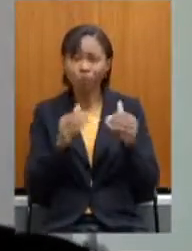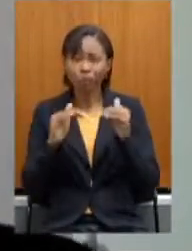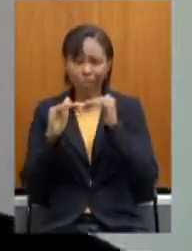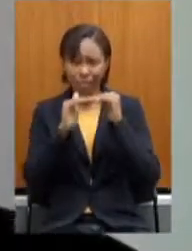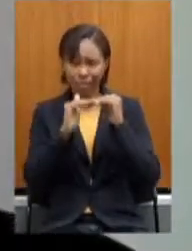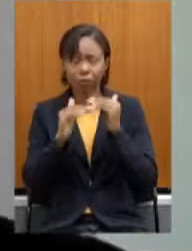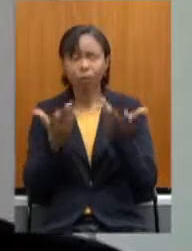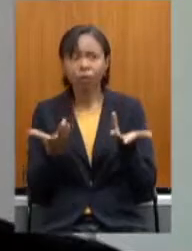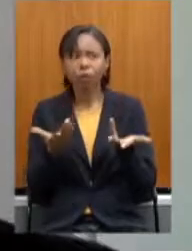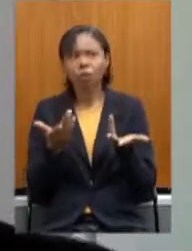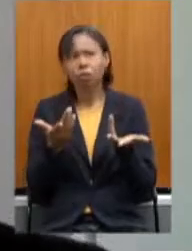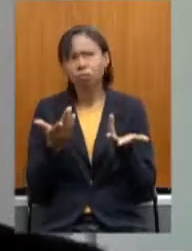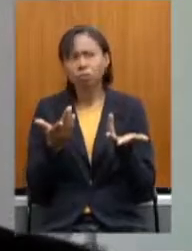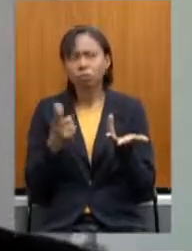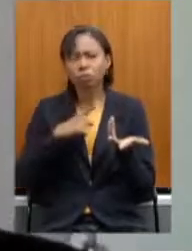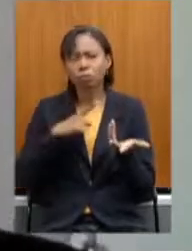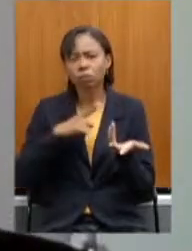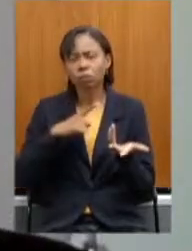nós temos aí,